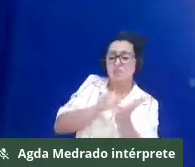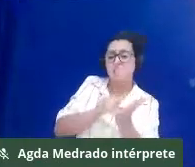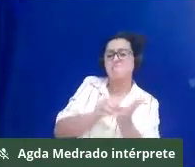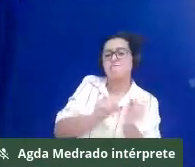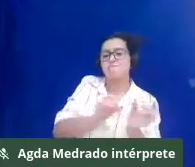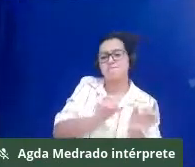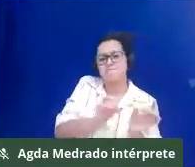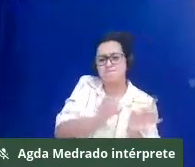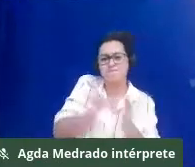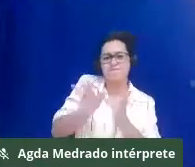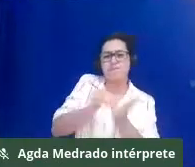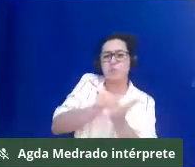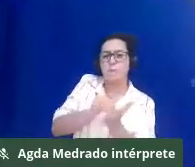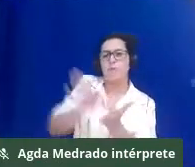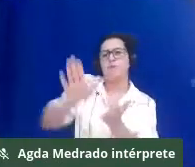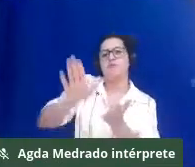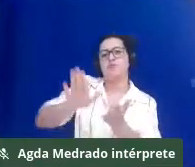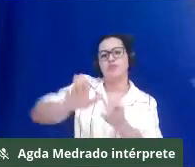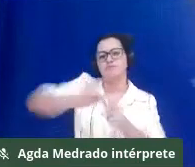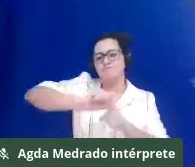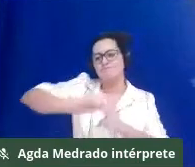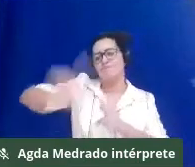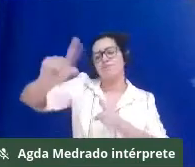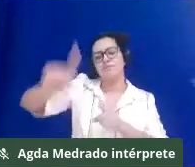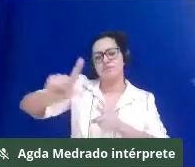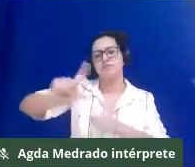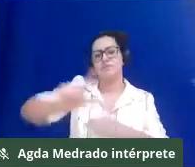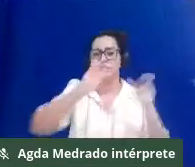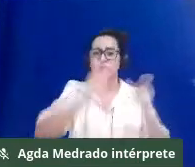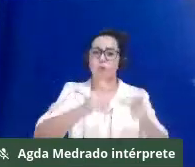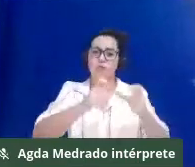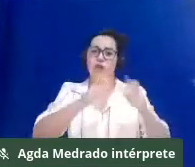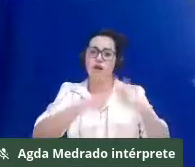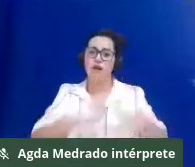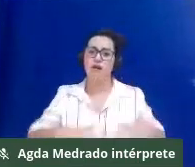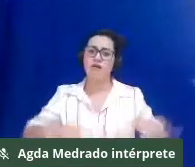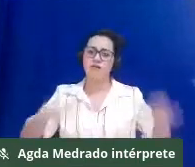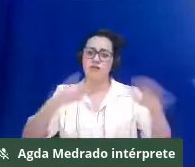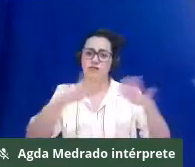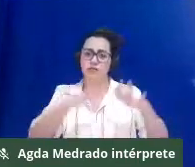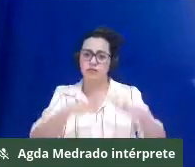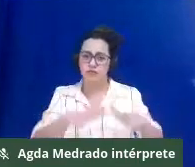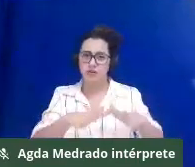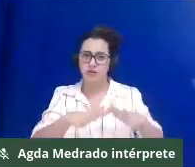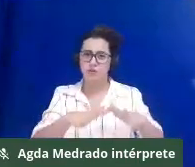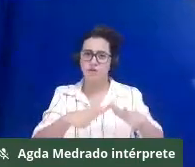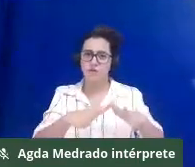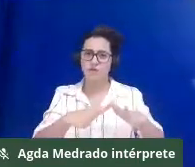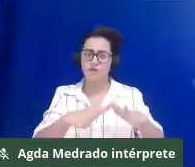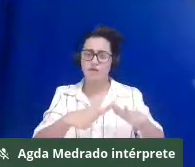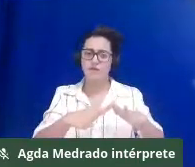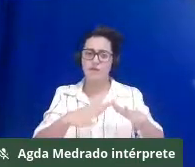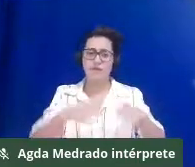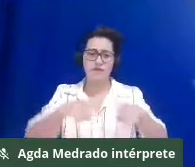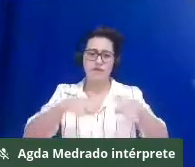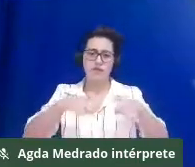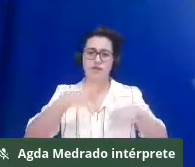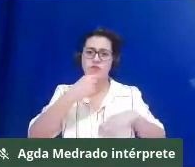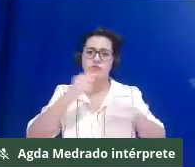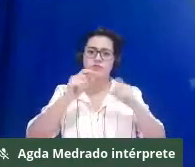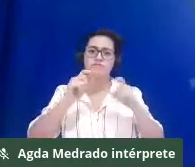comunidade, dos descendentes, dos antecedentes da comunidade desde o século XVII. E a principal